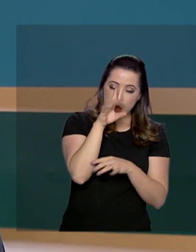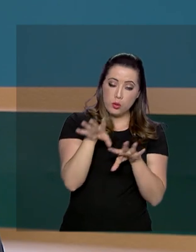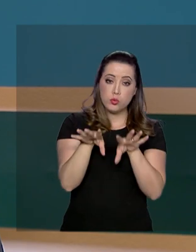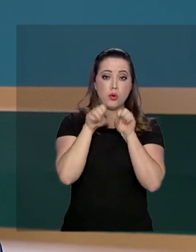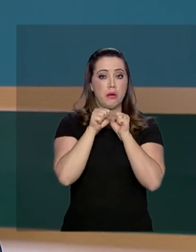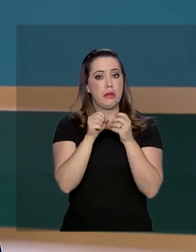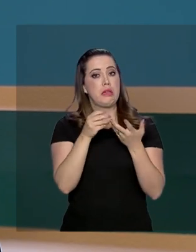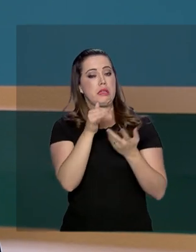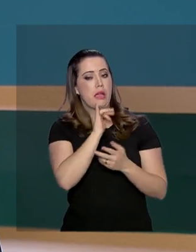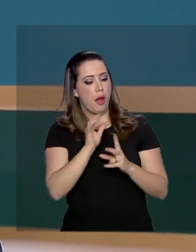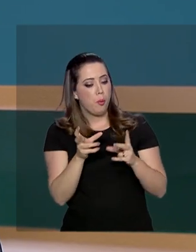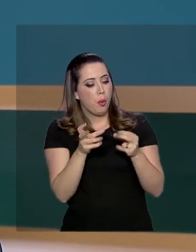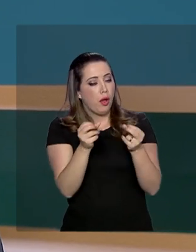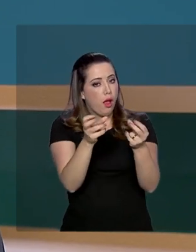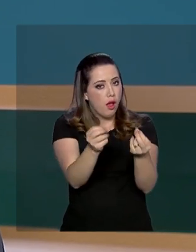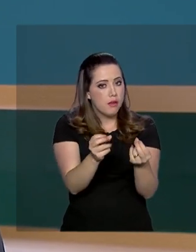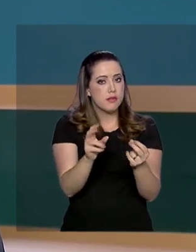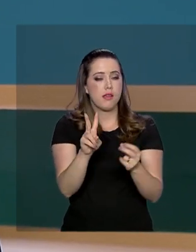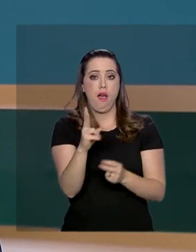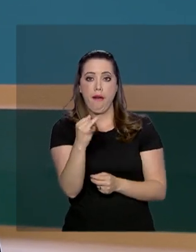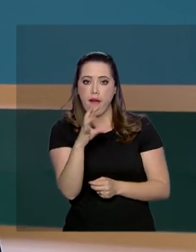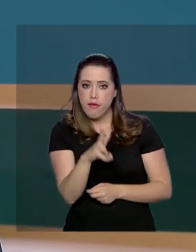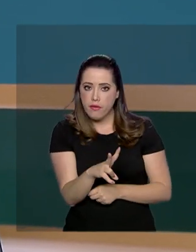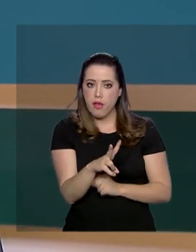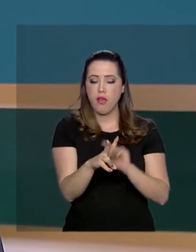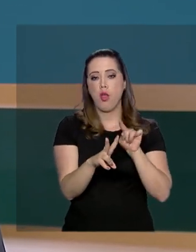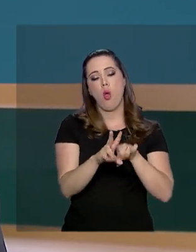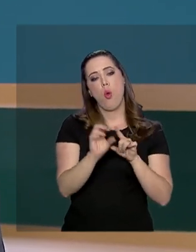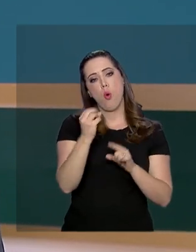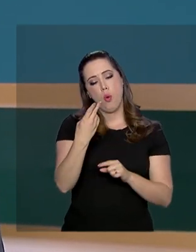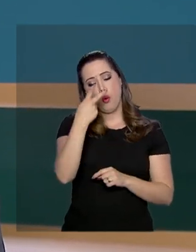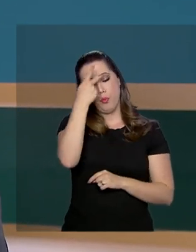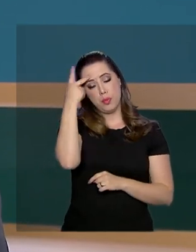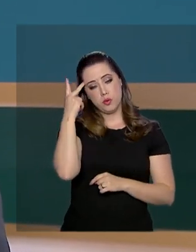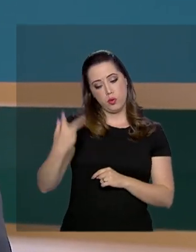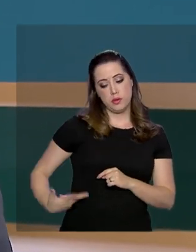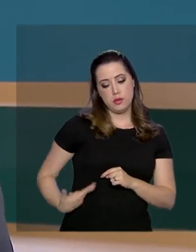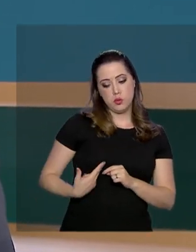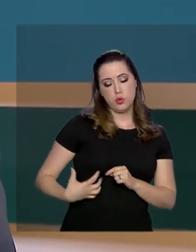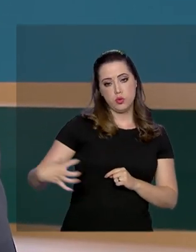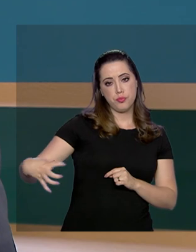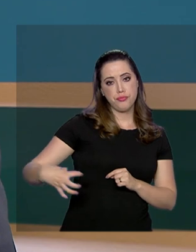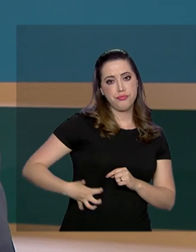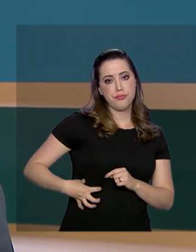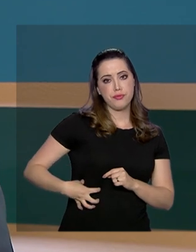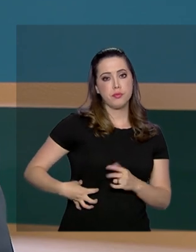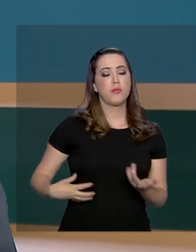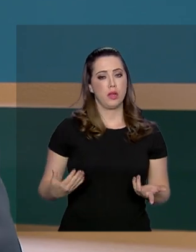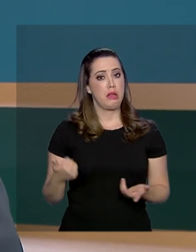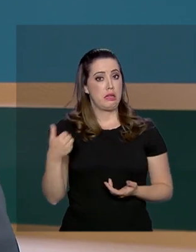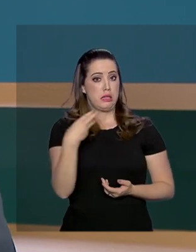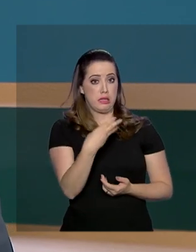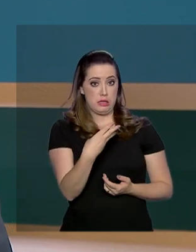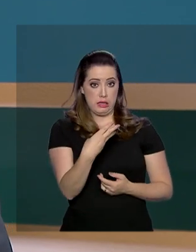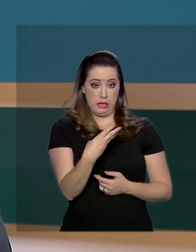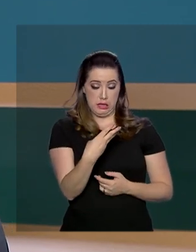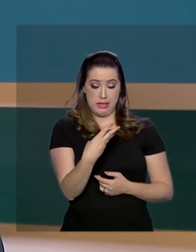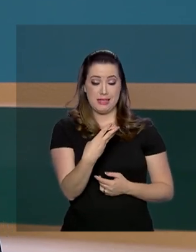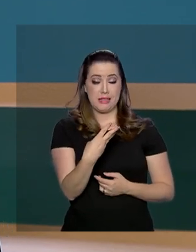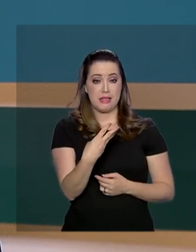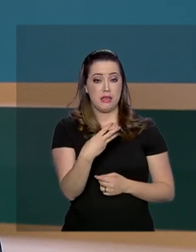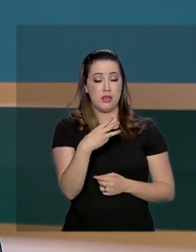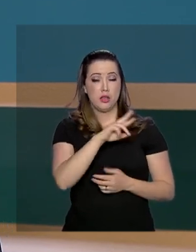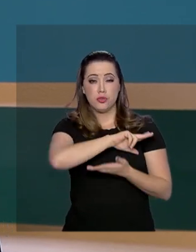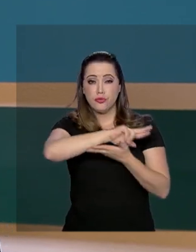de HIV e transplantados. A imunização é contra os 13 tipos mais comuns da bactéria pneumococo e também